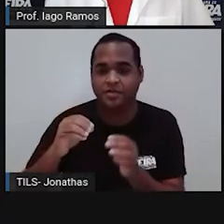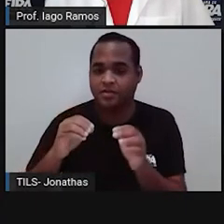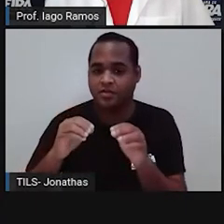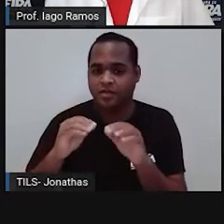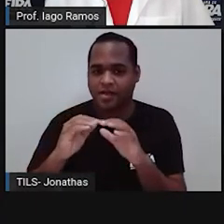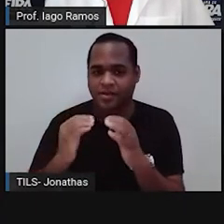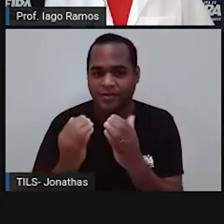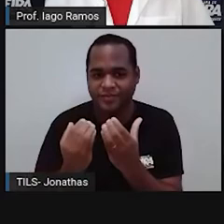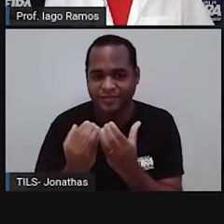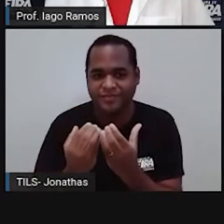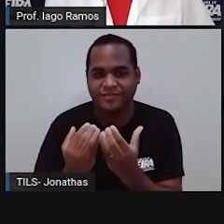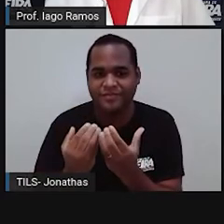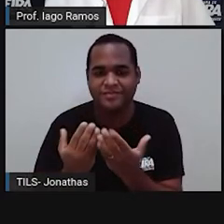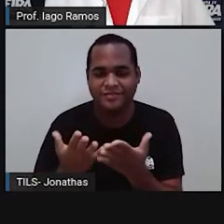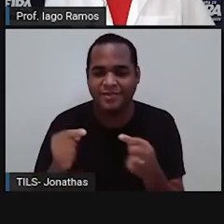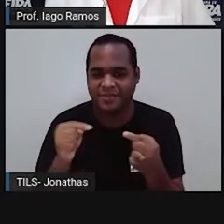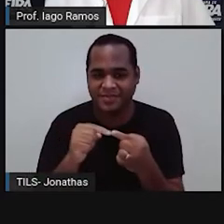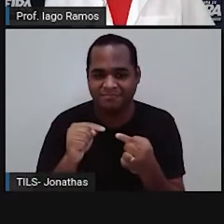Então vamos lá pro corpo redondo.